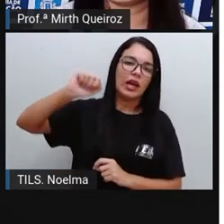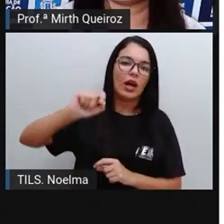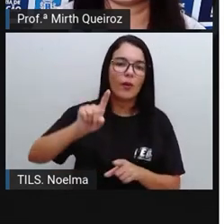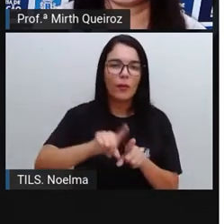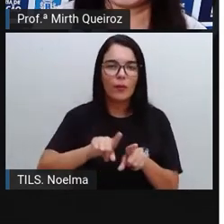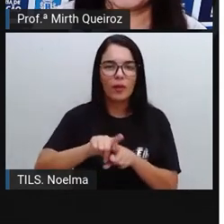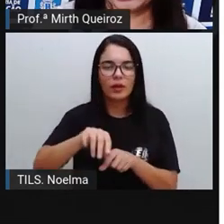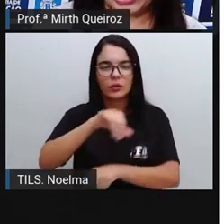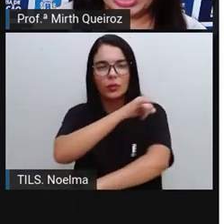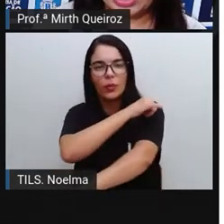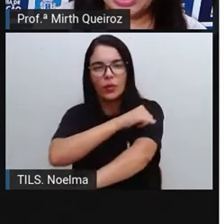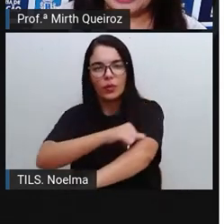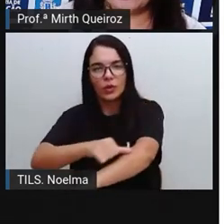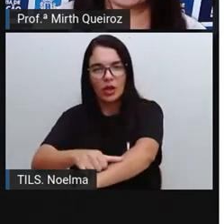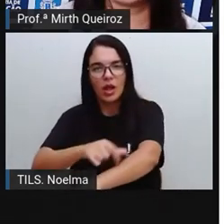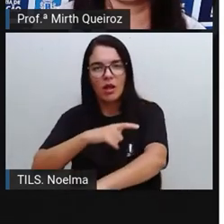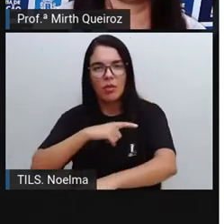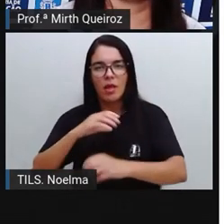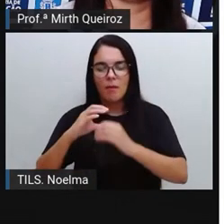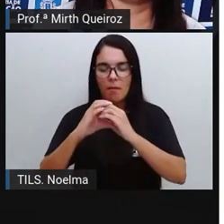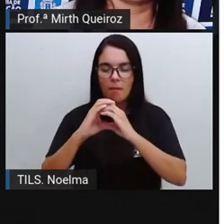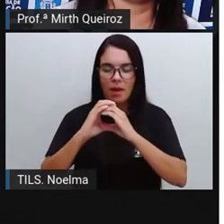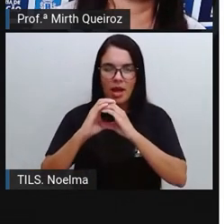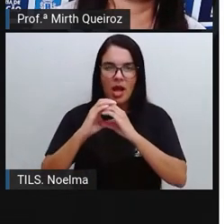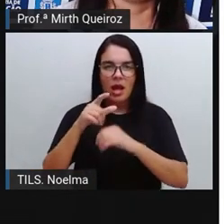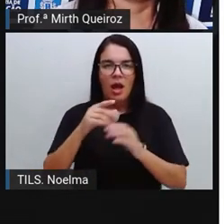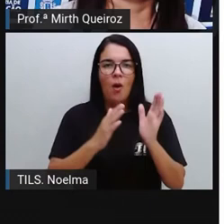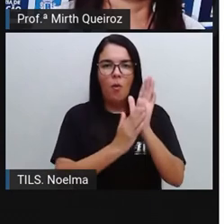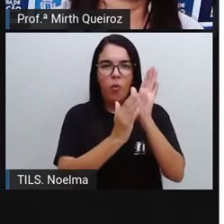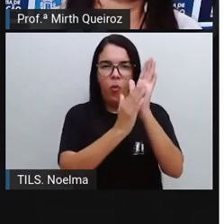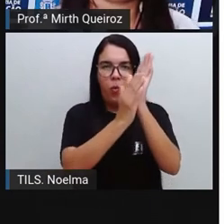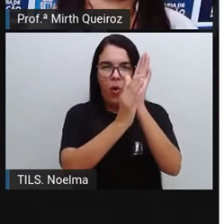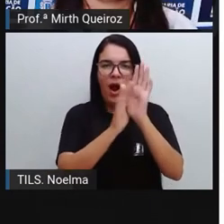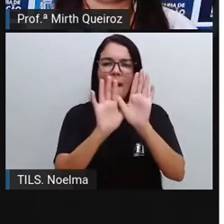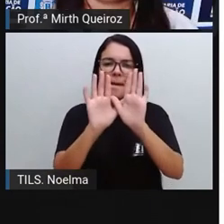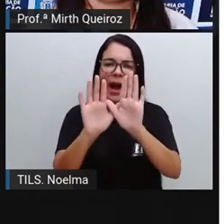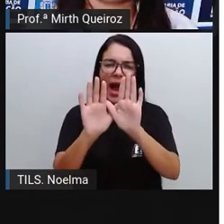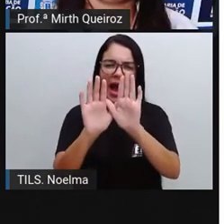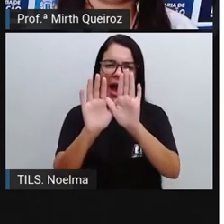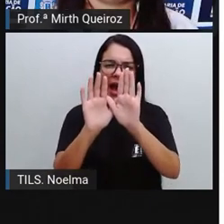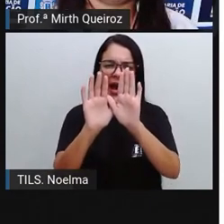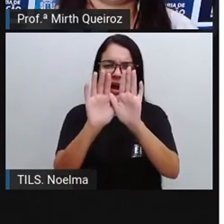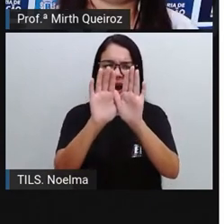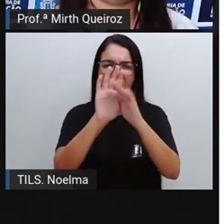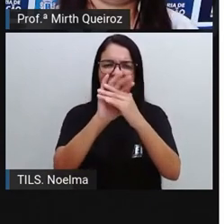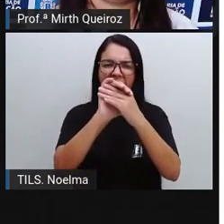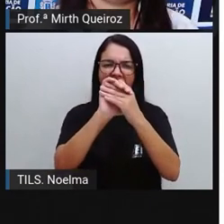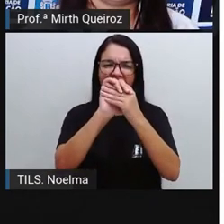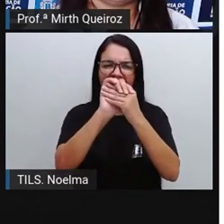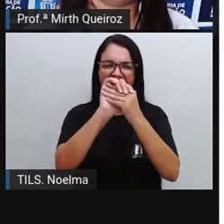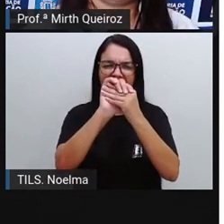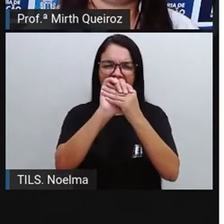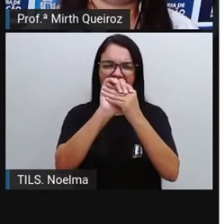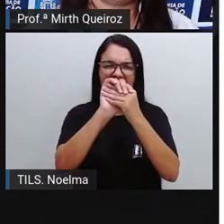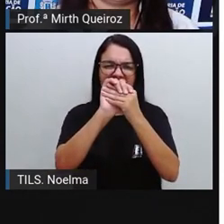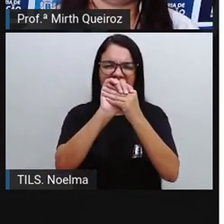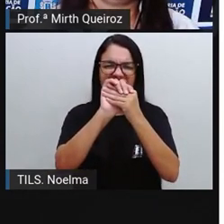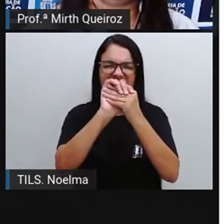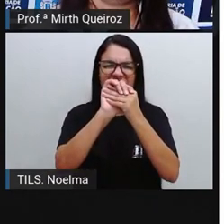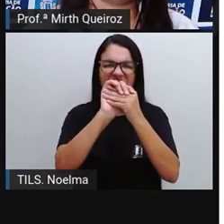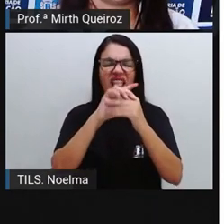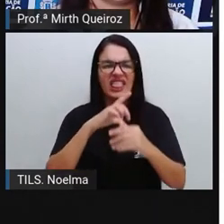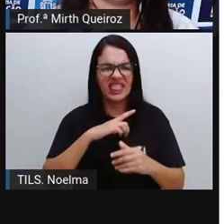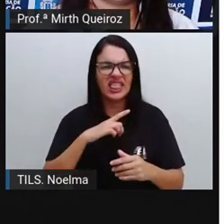Rio de Janeiro. A gente tem algumas dessas homenagens. Porém, além de Romero Brito, ele ser